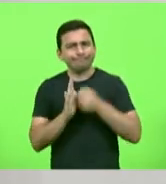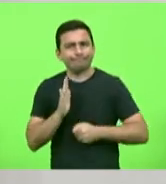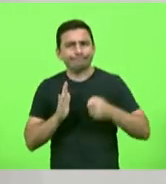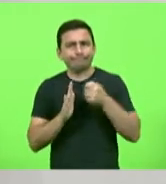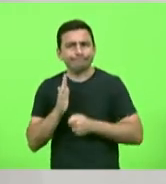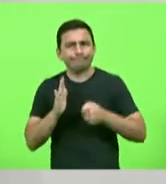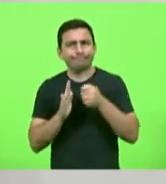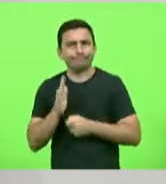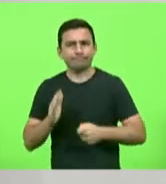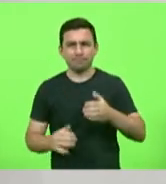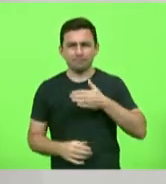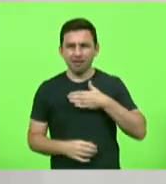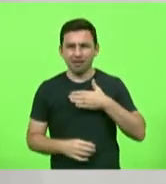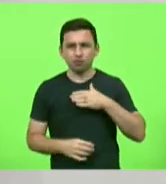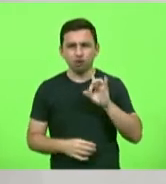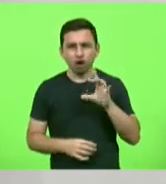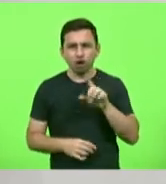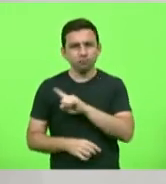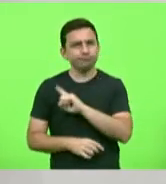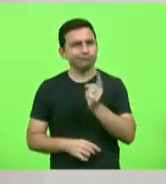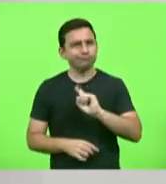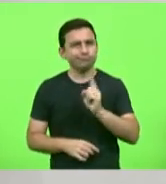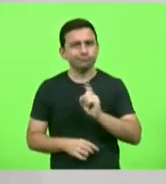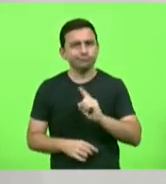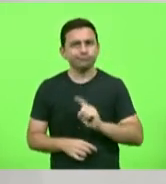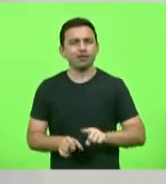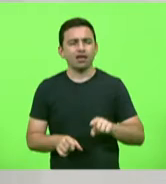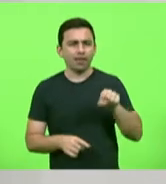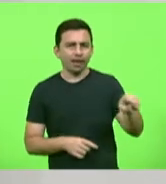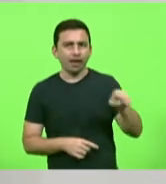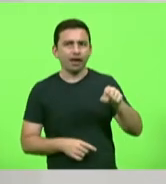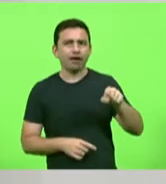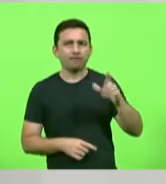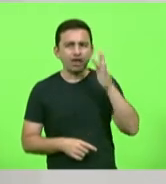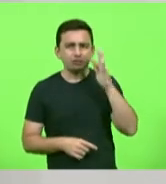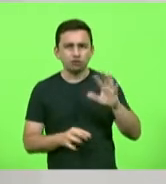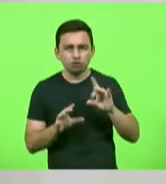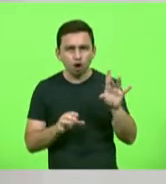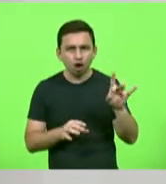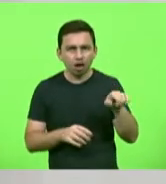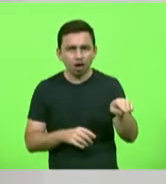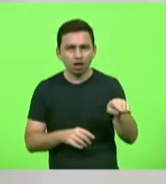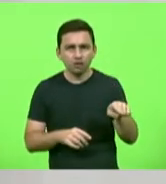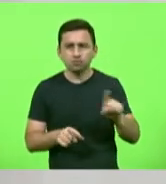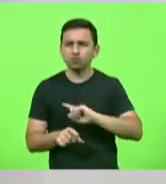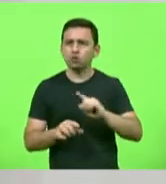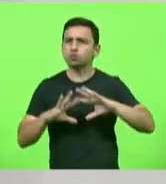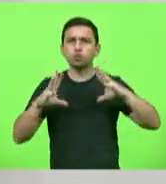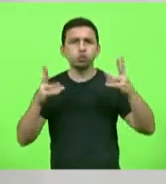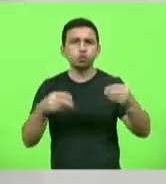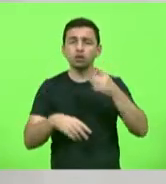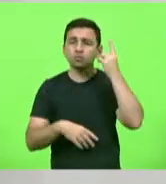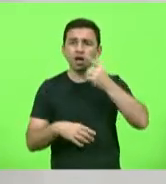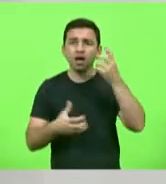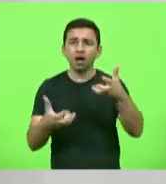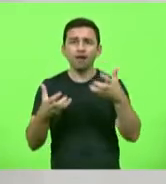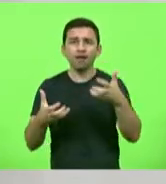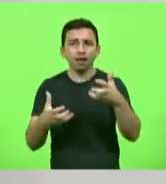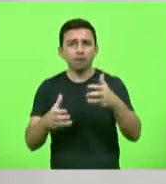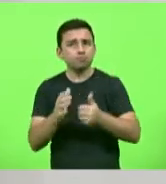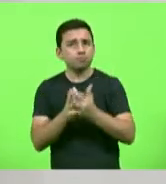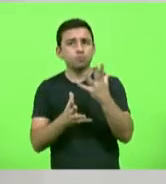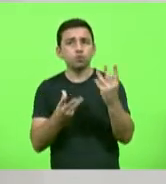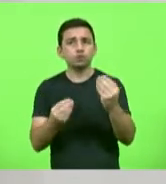não só por mim, não só pelo deputado Fernando, por inúmeros outros deputados e pelo